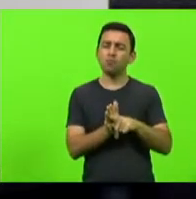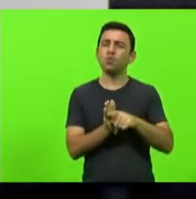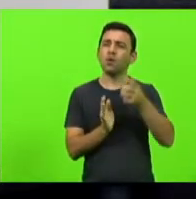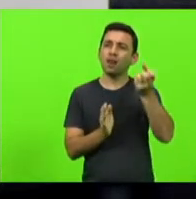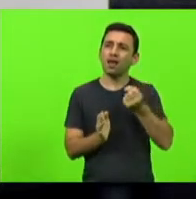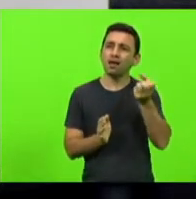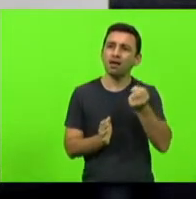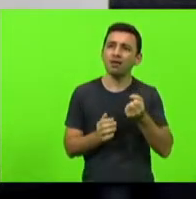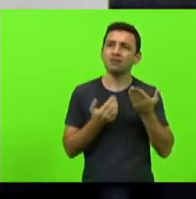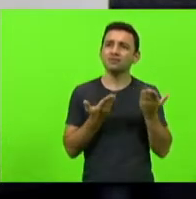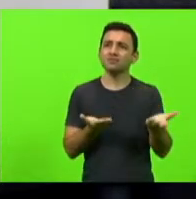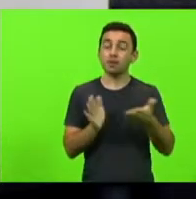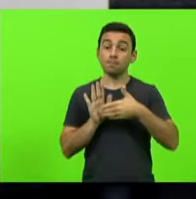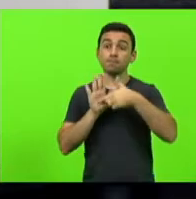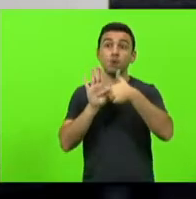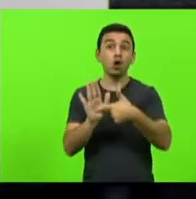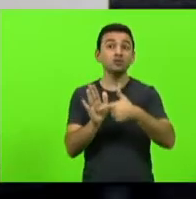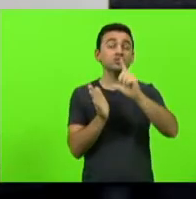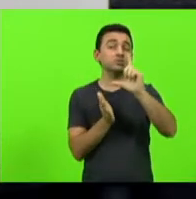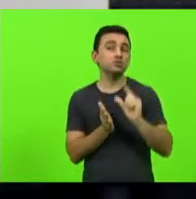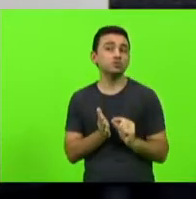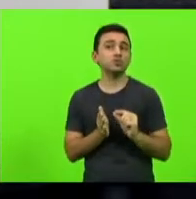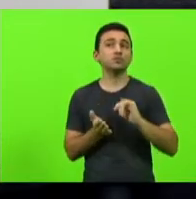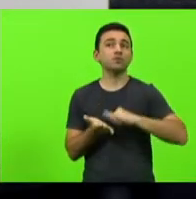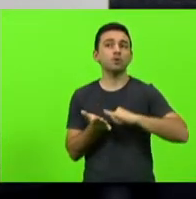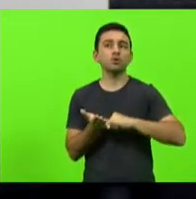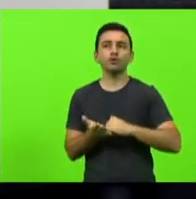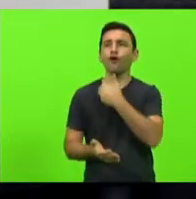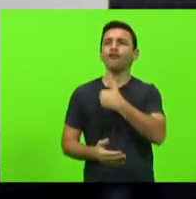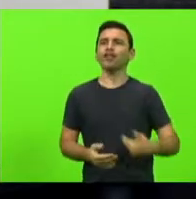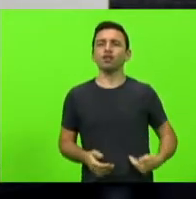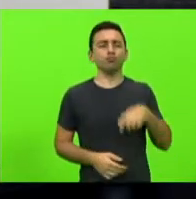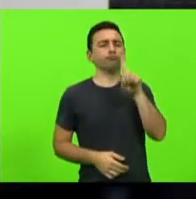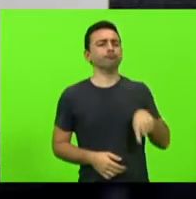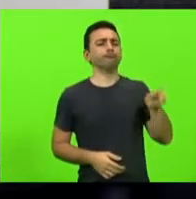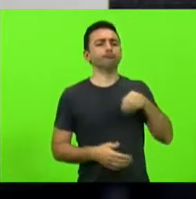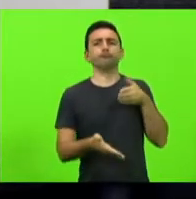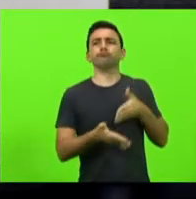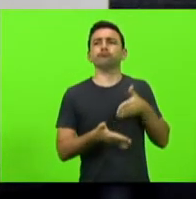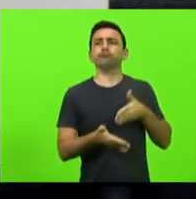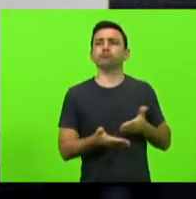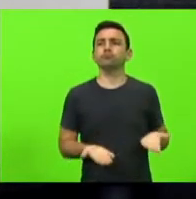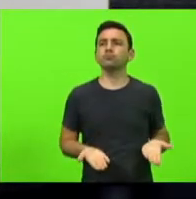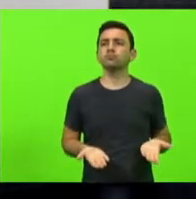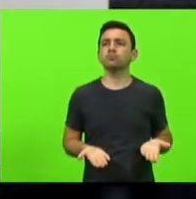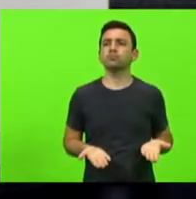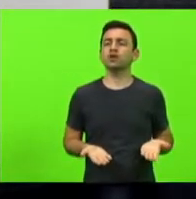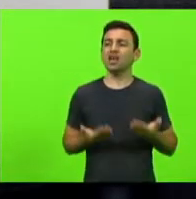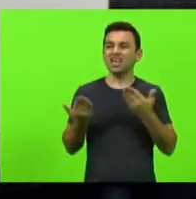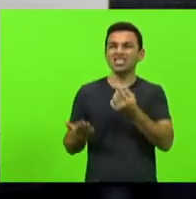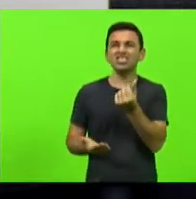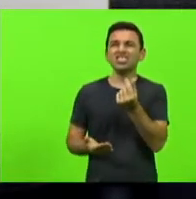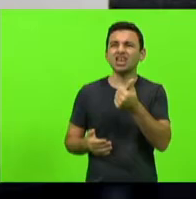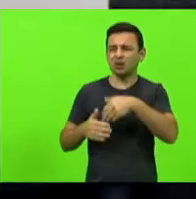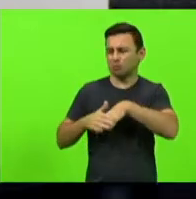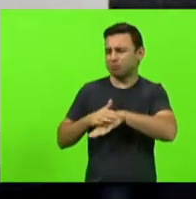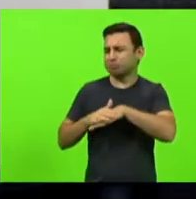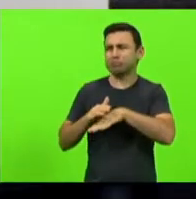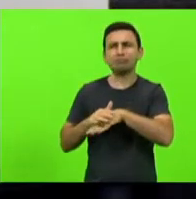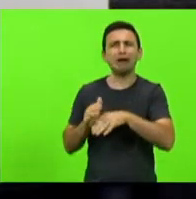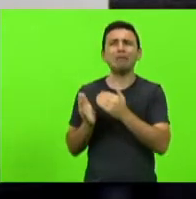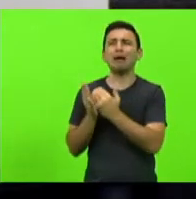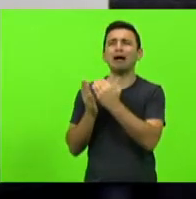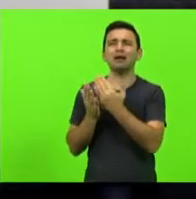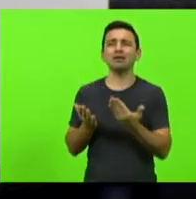proposta de redução de carga tributária e o governo veta. Um governo que tem tanto dinheiro em caixa alega que a